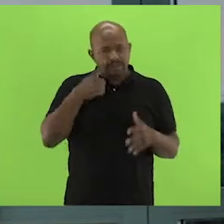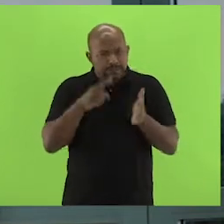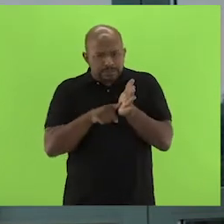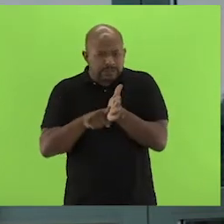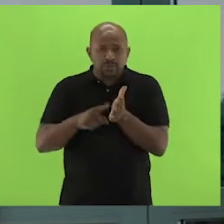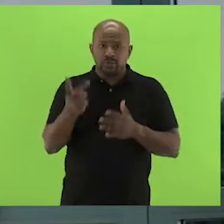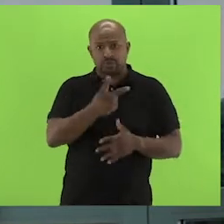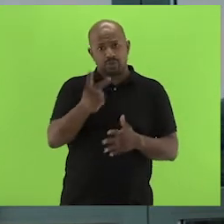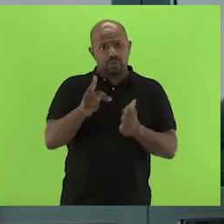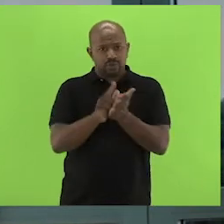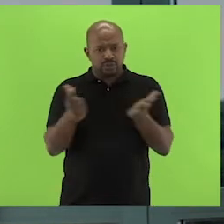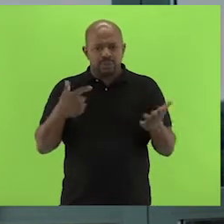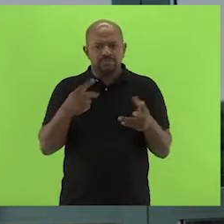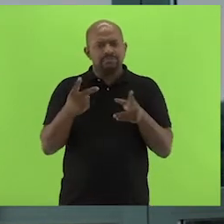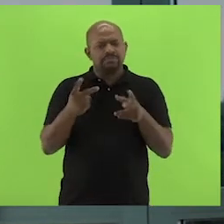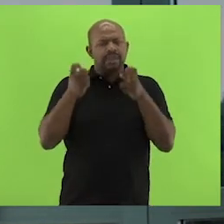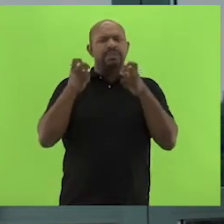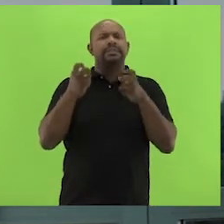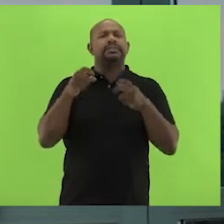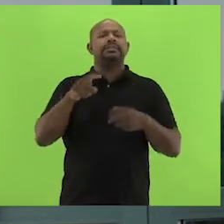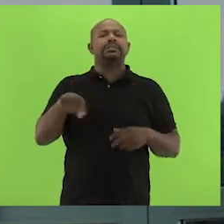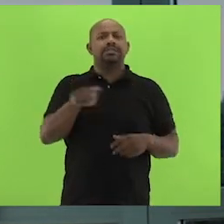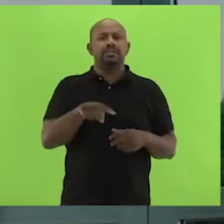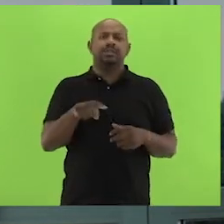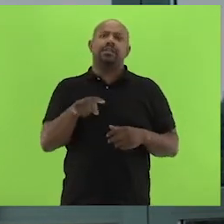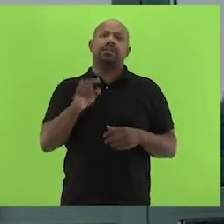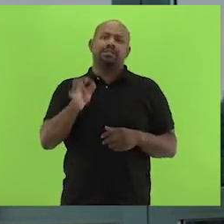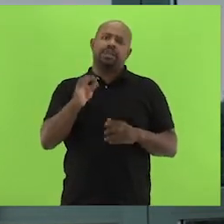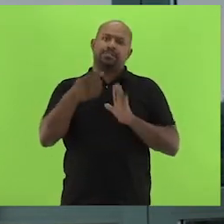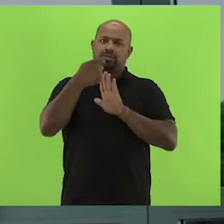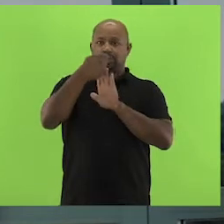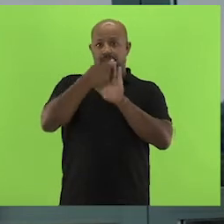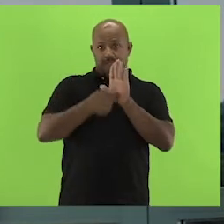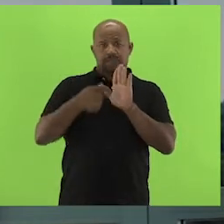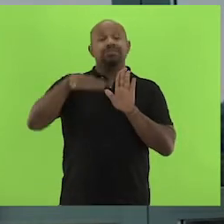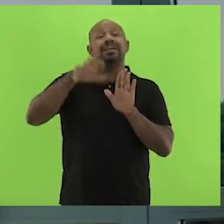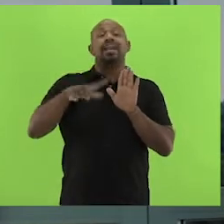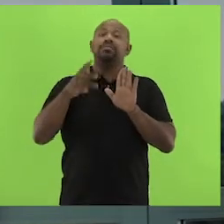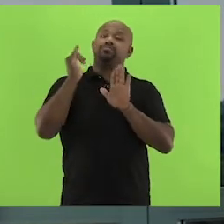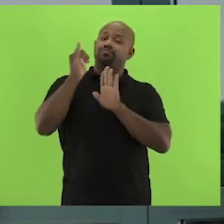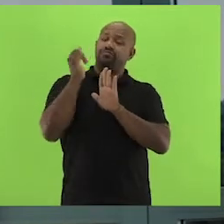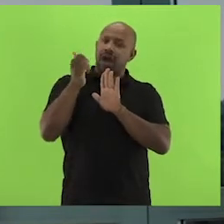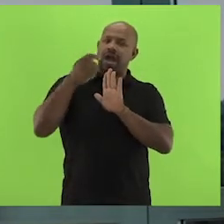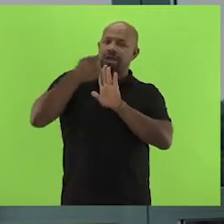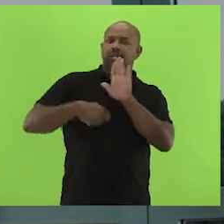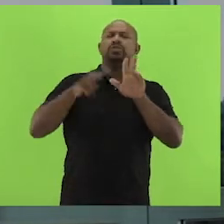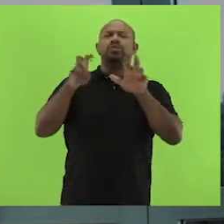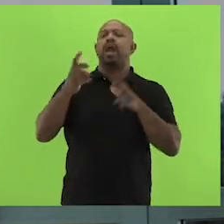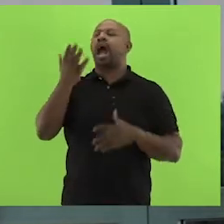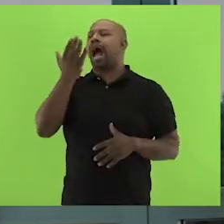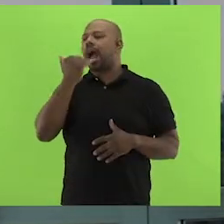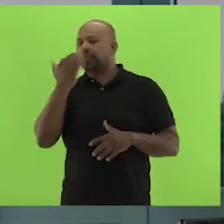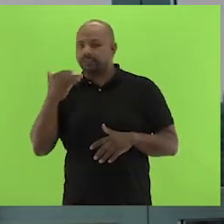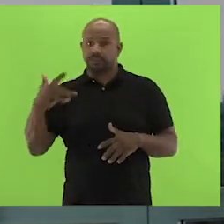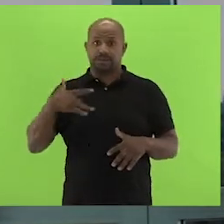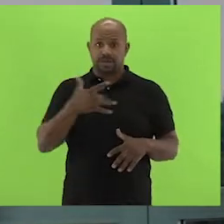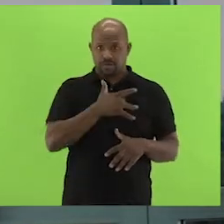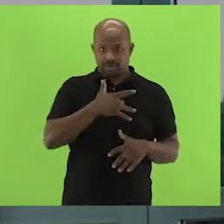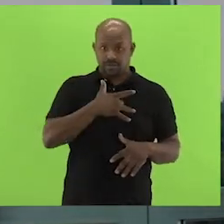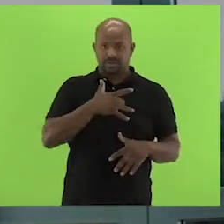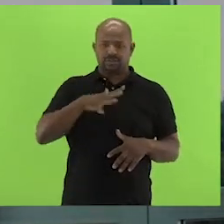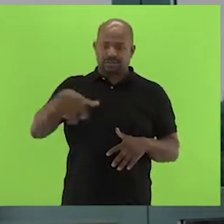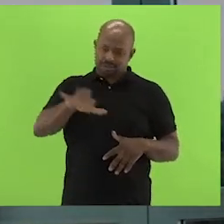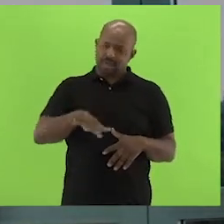nos dois jornais, eu percebi que as vozes dos textos, ou seja, quem fala sobre alimentação e saúde nas